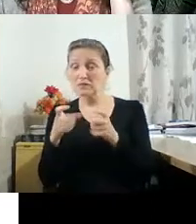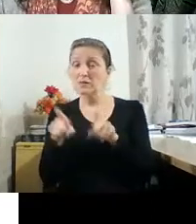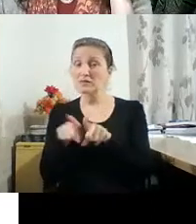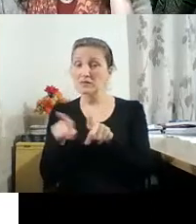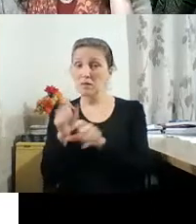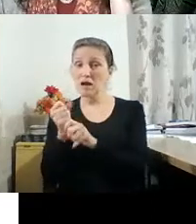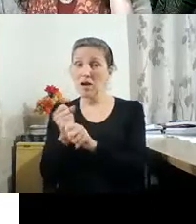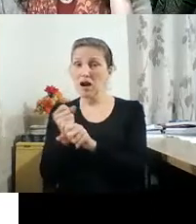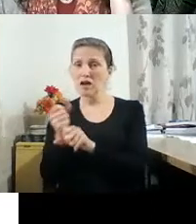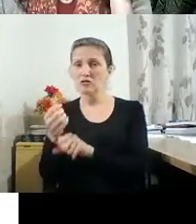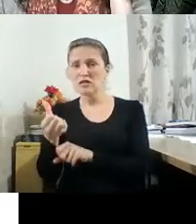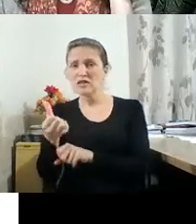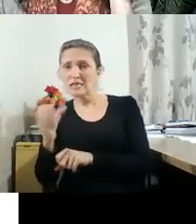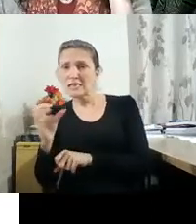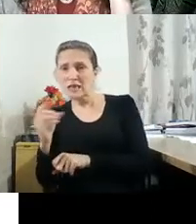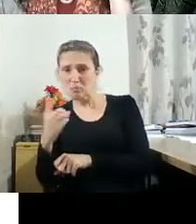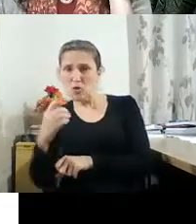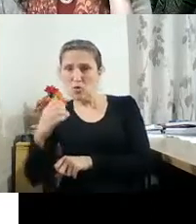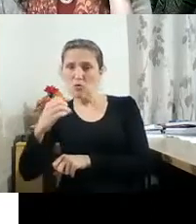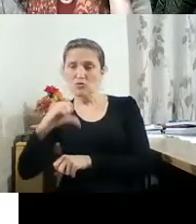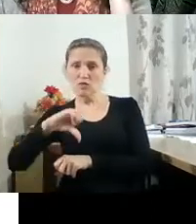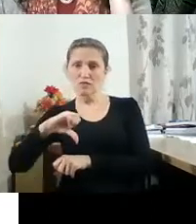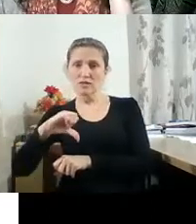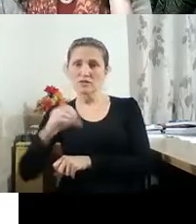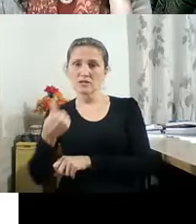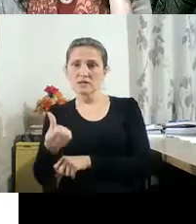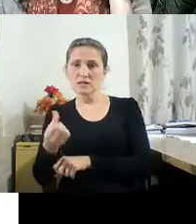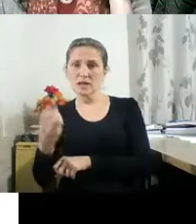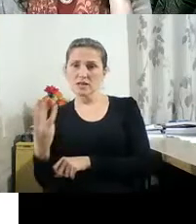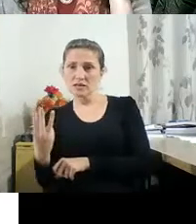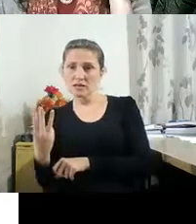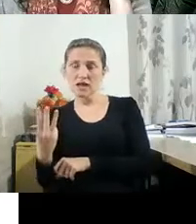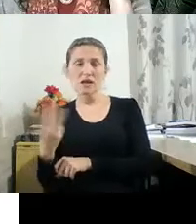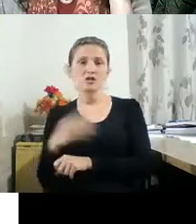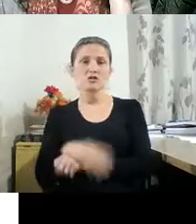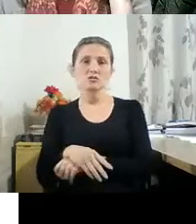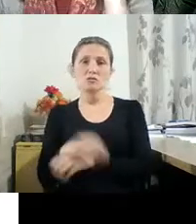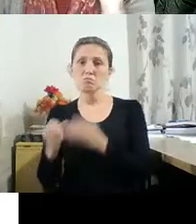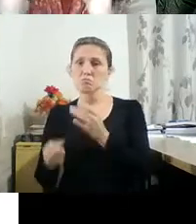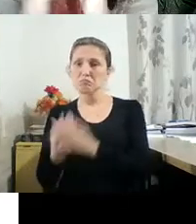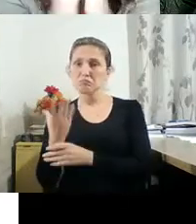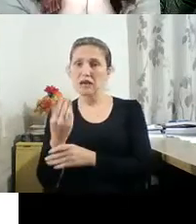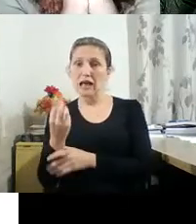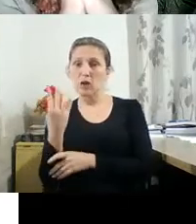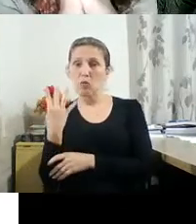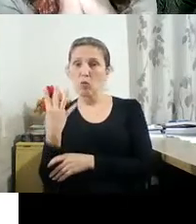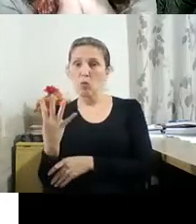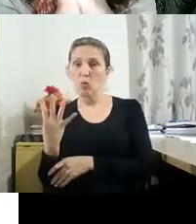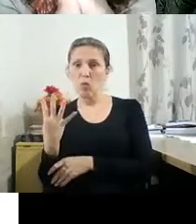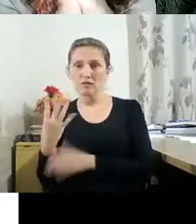1963, foram lançados no mesmo ano quatro livros que fazem muito,